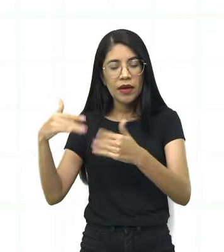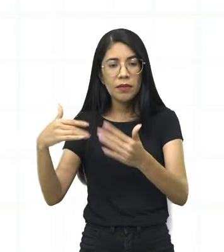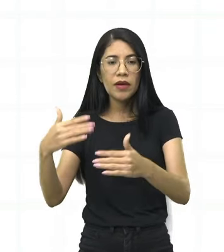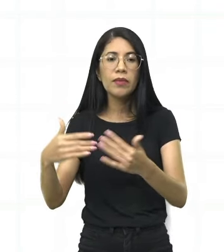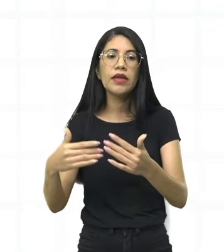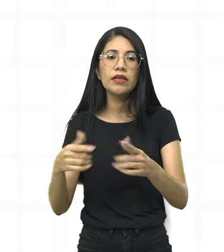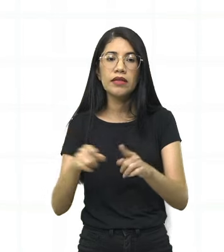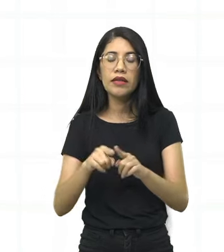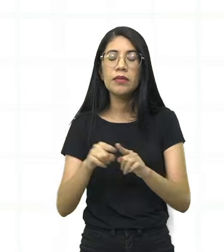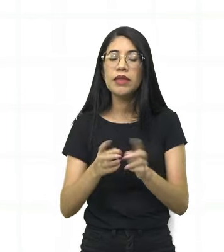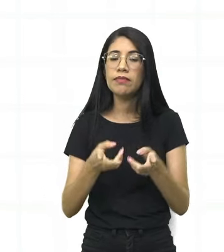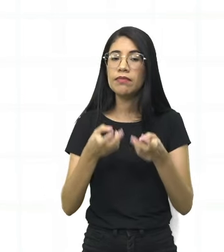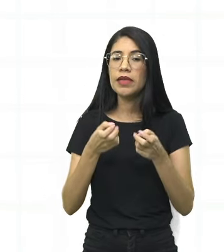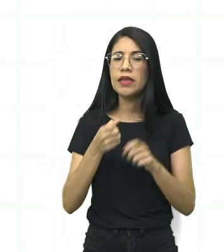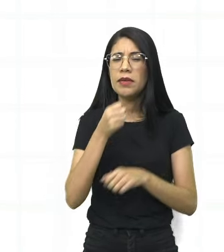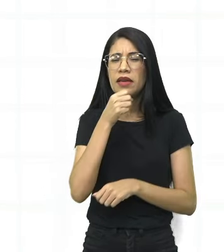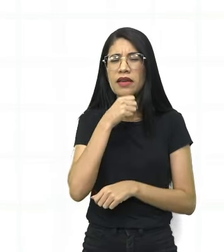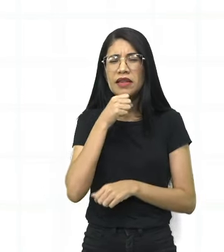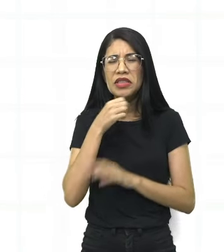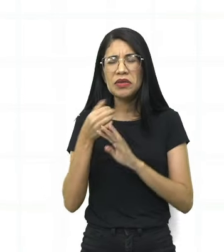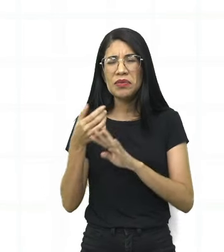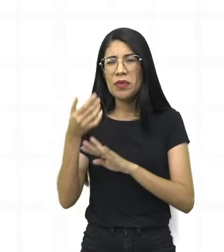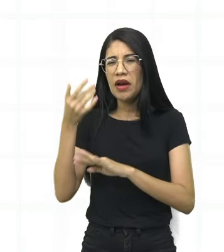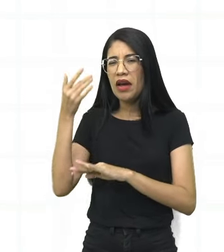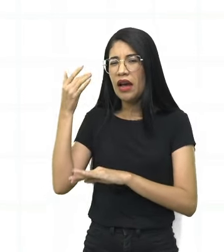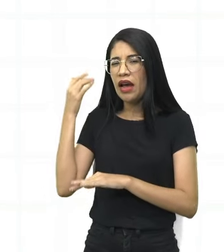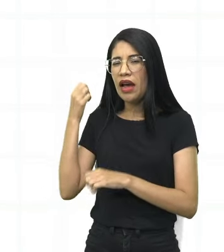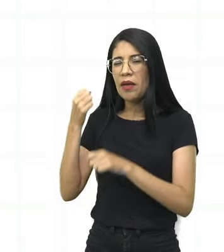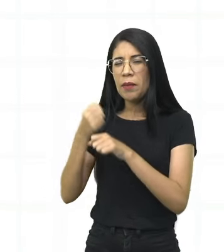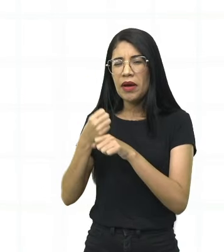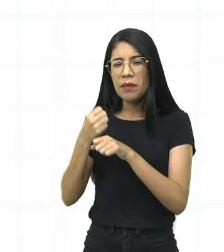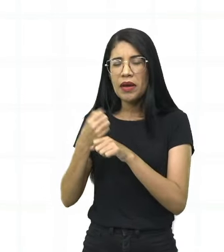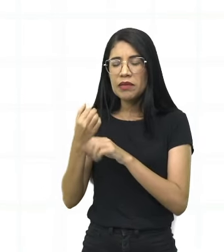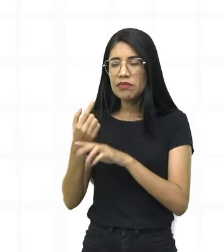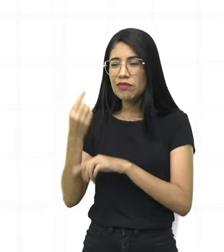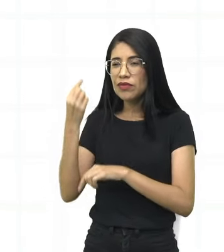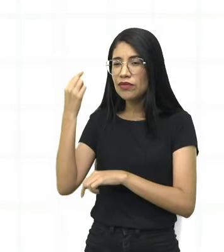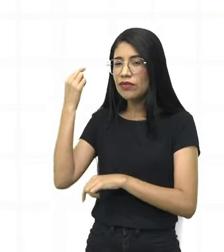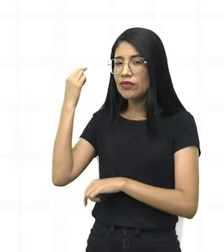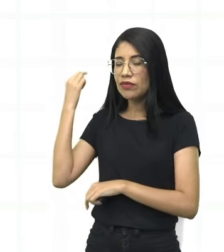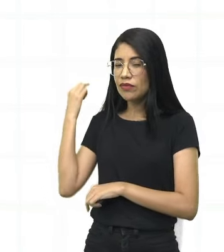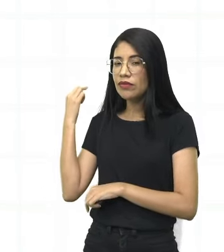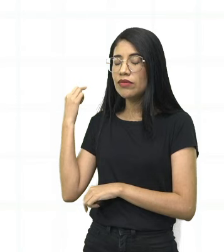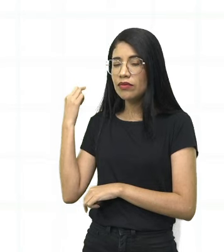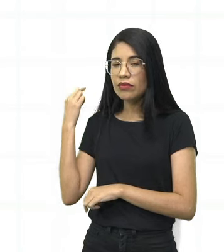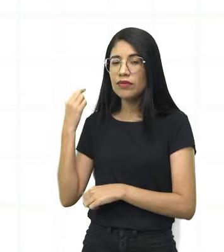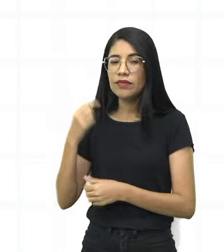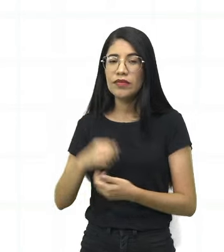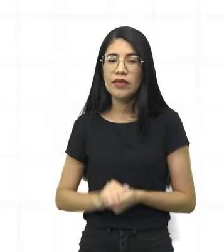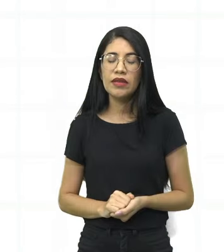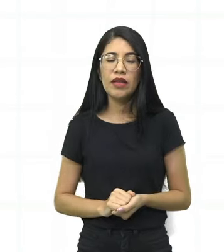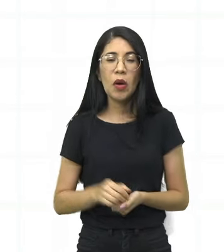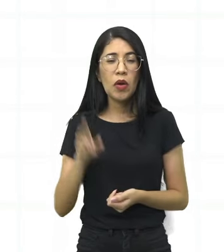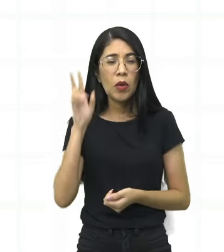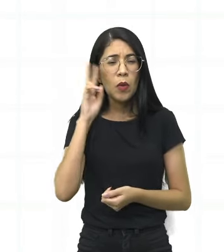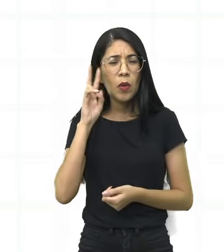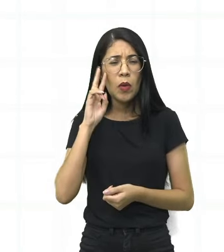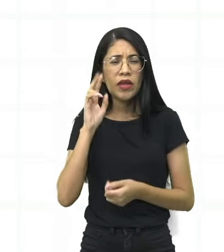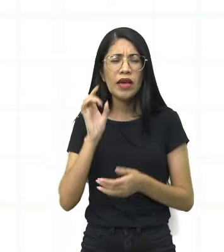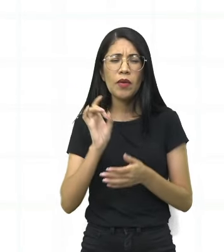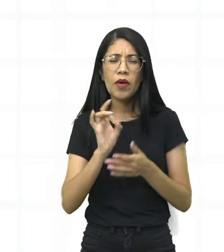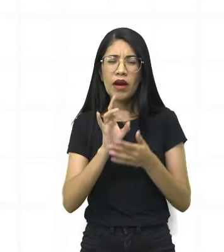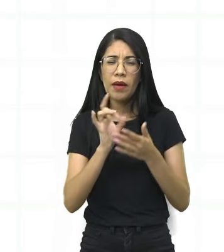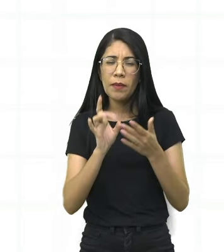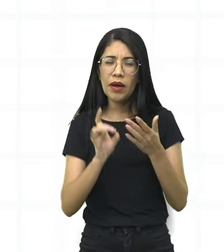Dá pra ver que é algo que já é antigo, que tá ali há muito tempo. Mergulha o fundo em cada peça do